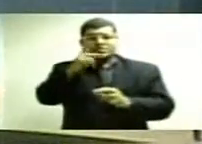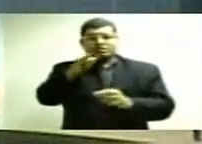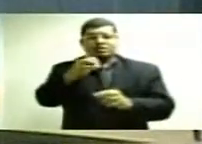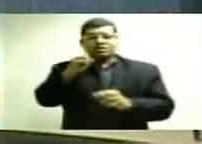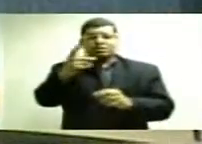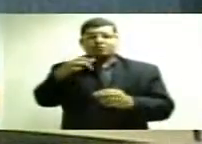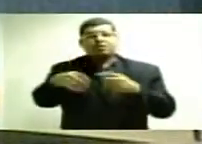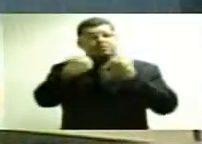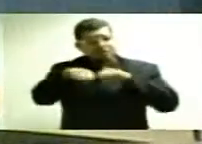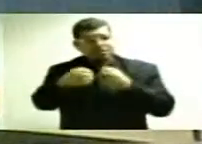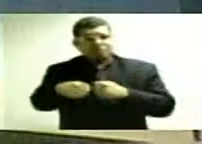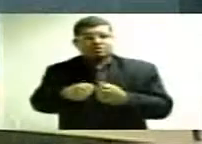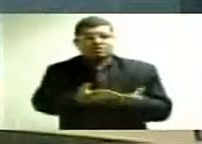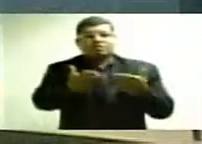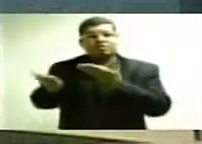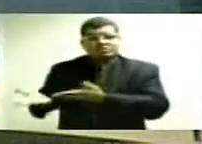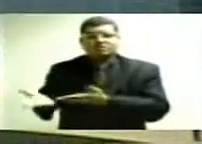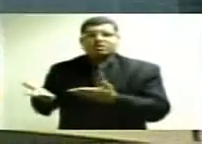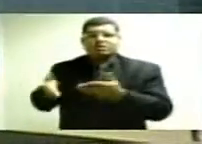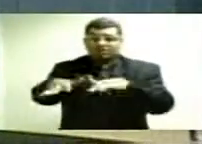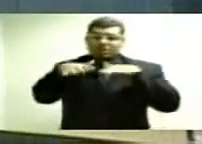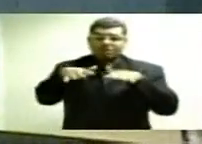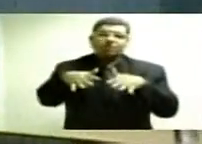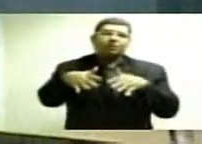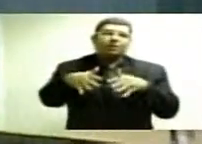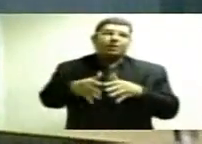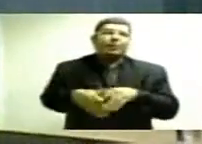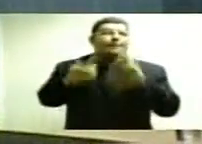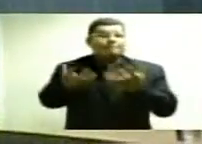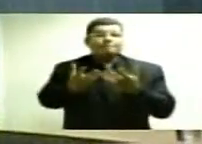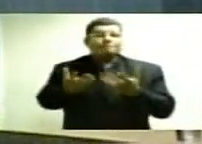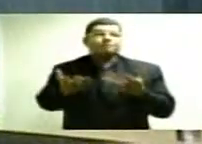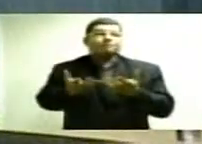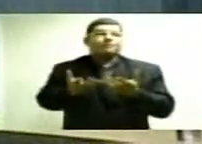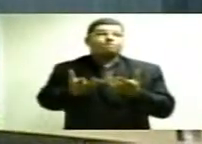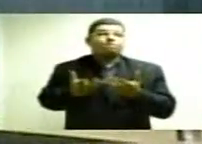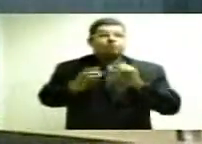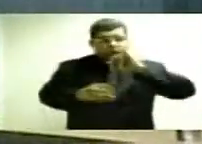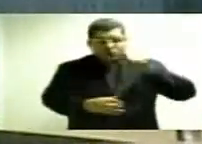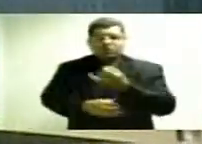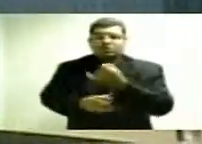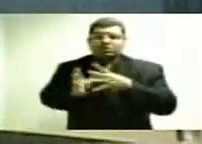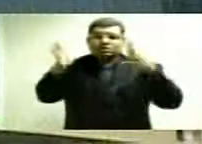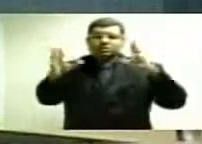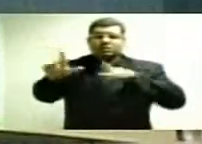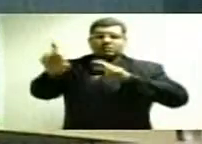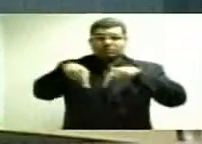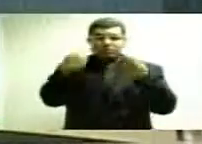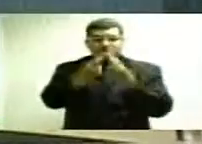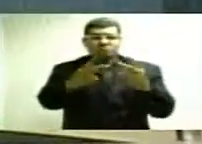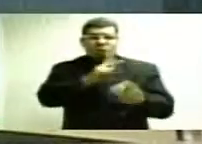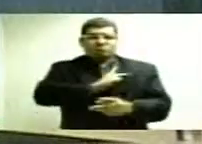Telefonia. Por isso, precisei temporariamente ausentar-me do plenário. Mas eu quero aproveitar este grande expediente, Sr.